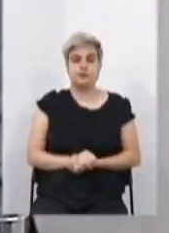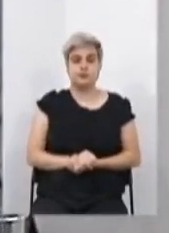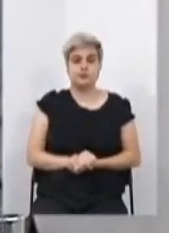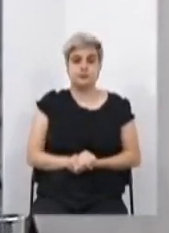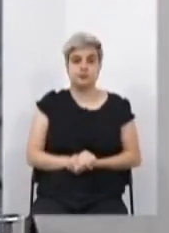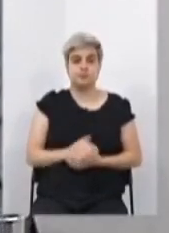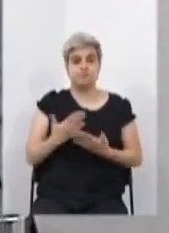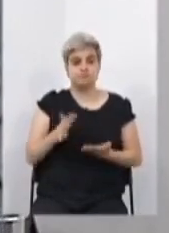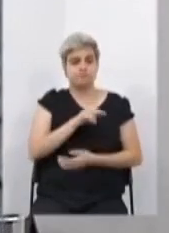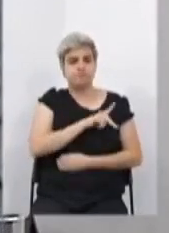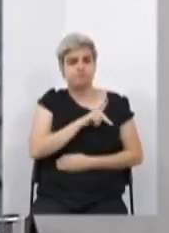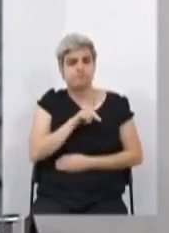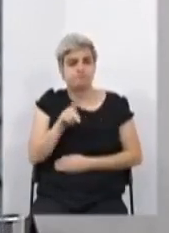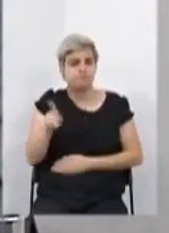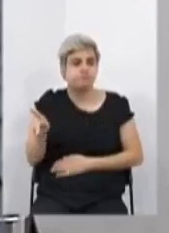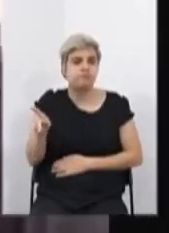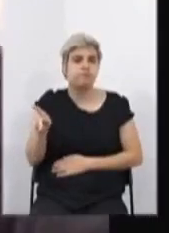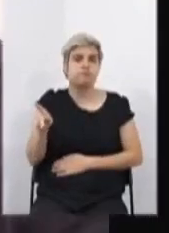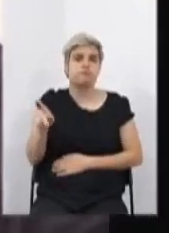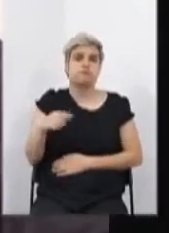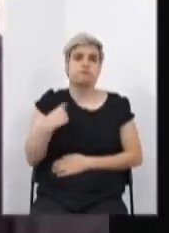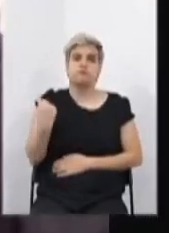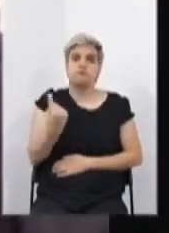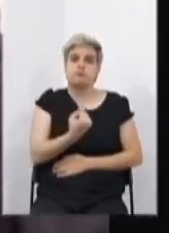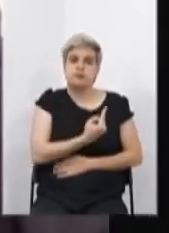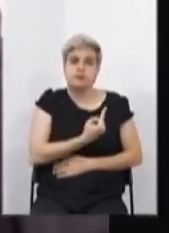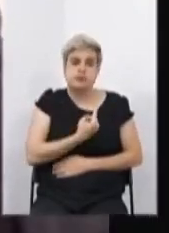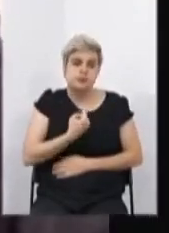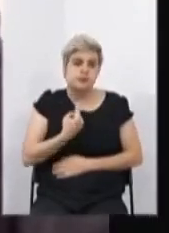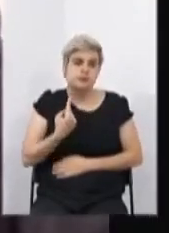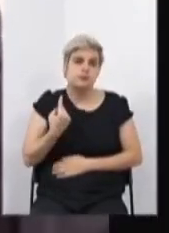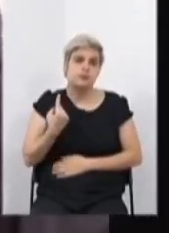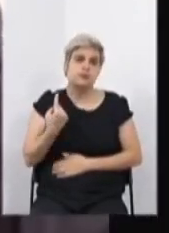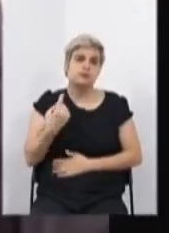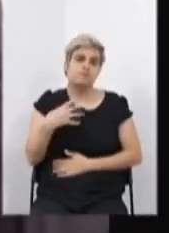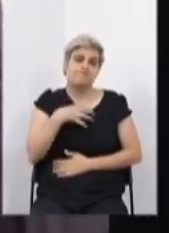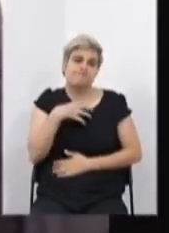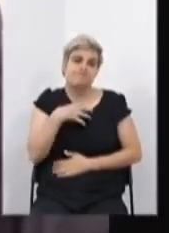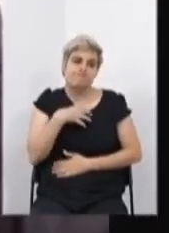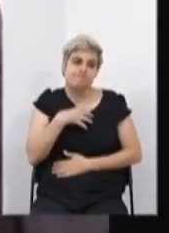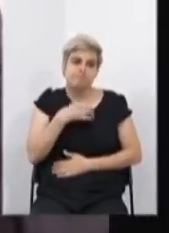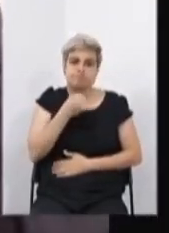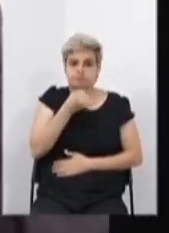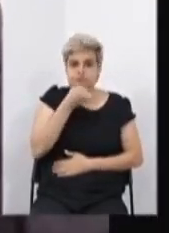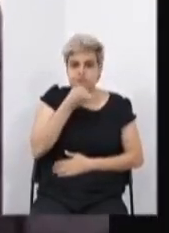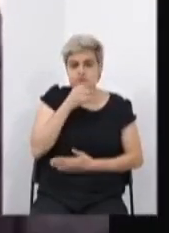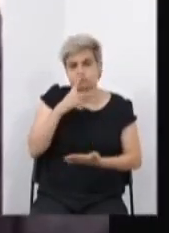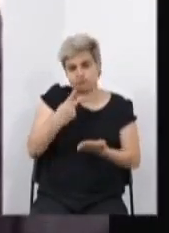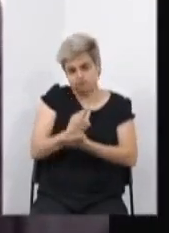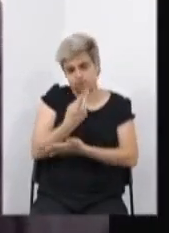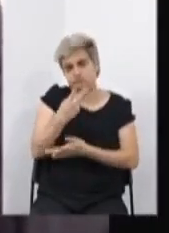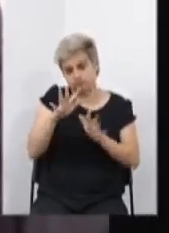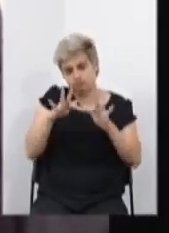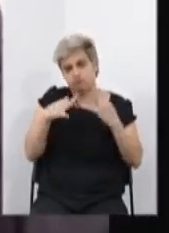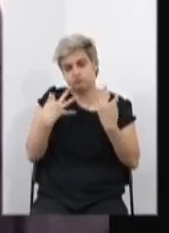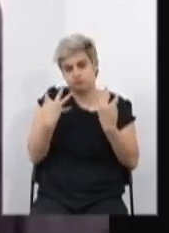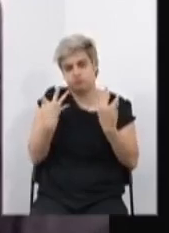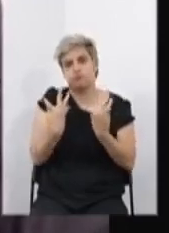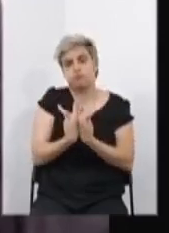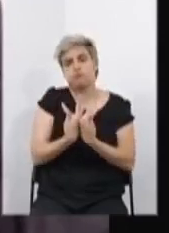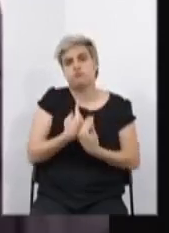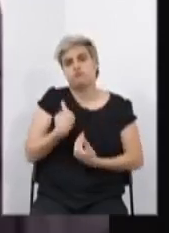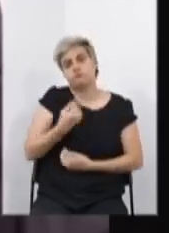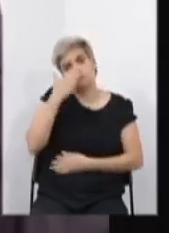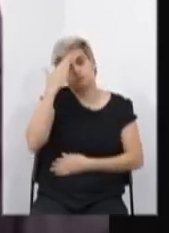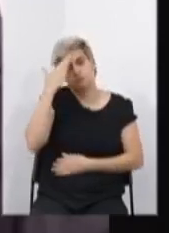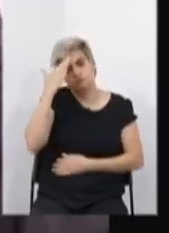caro presidente, a gente fica muito solidário às questões ocorridas com a sua família. Nós sabemos